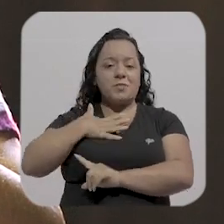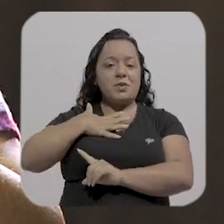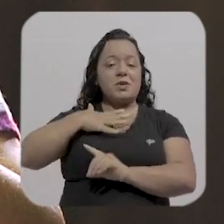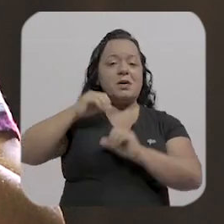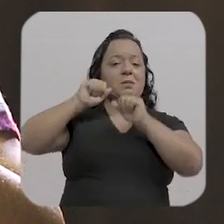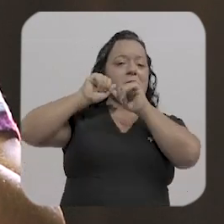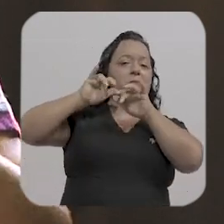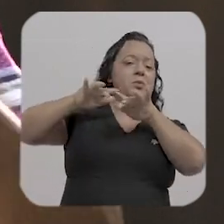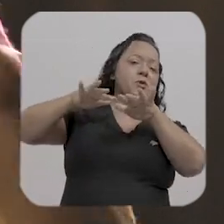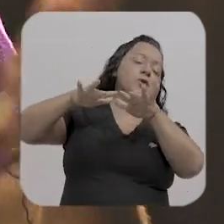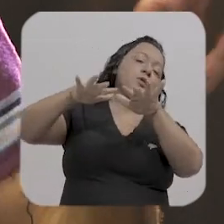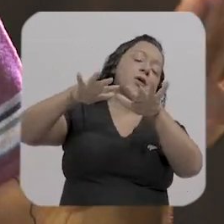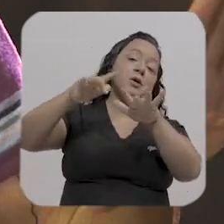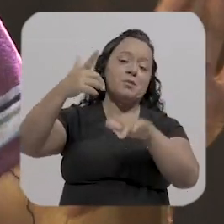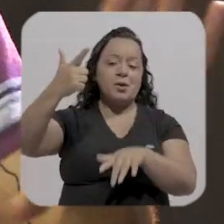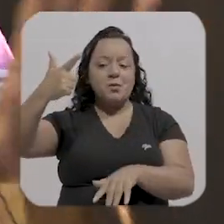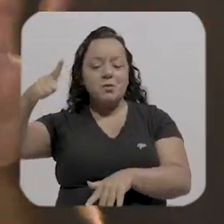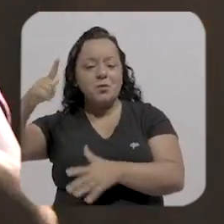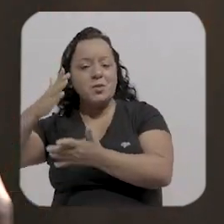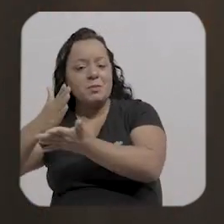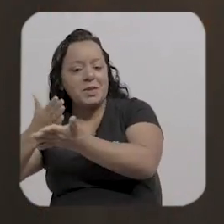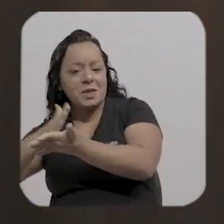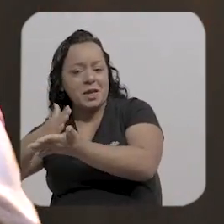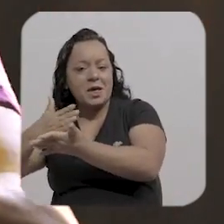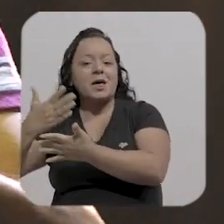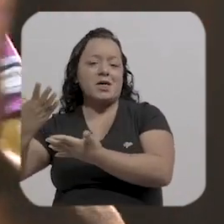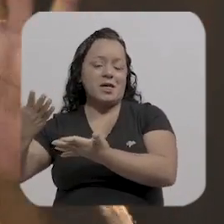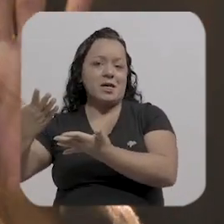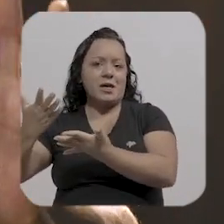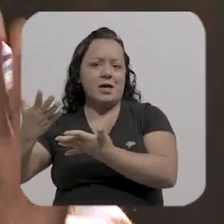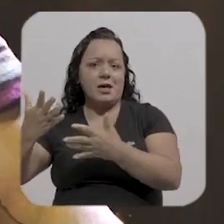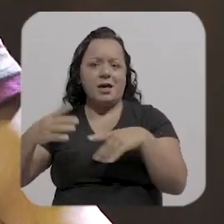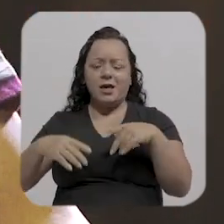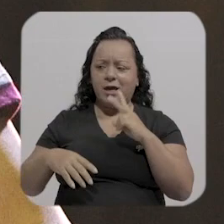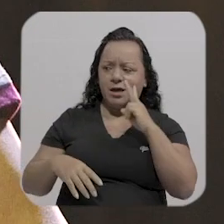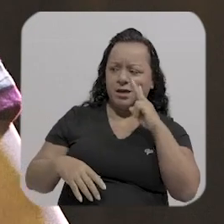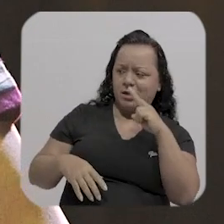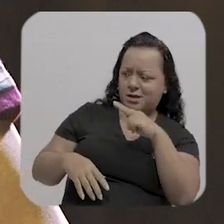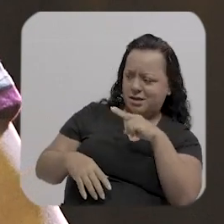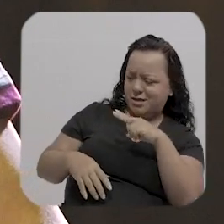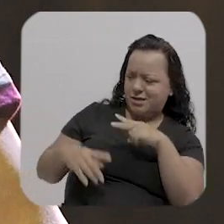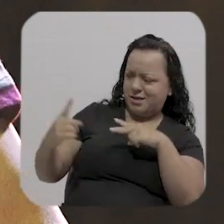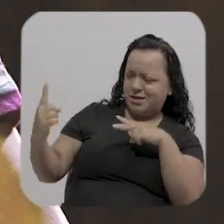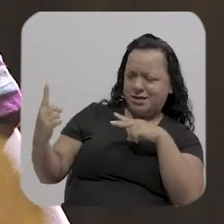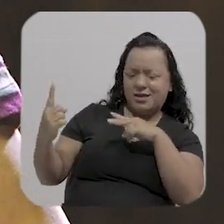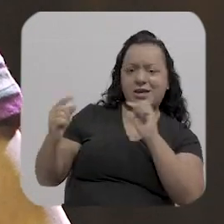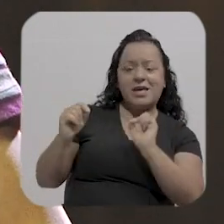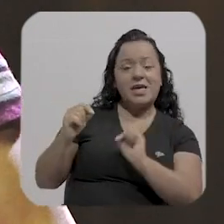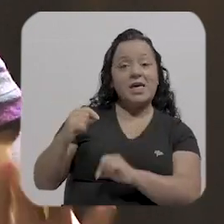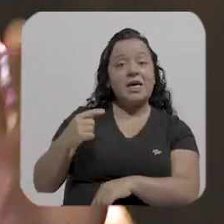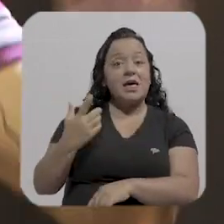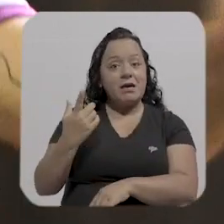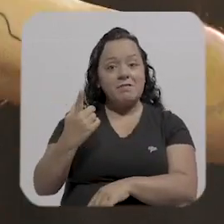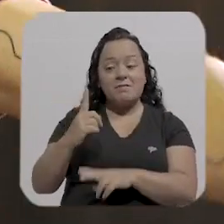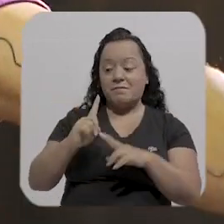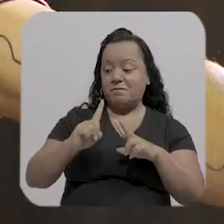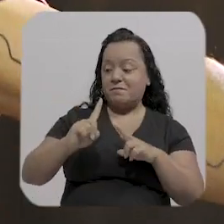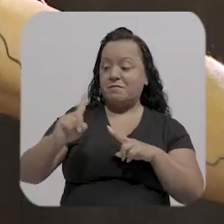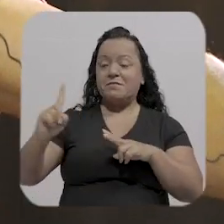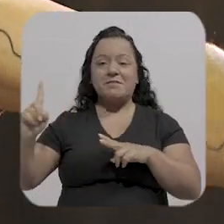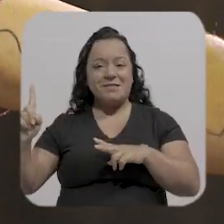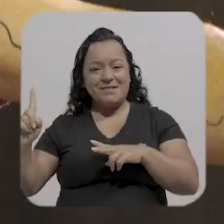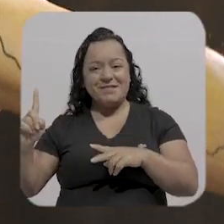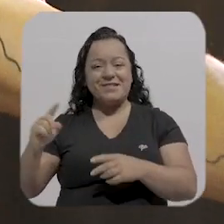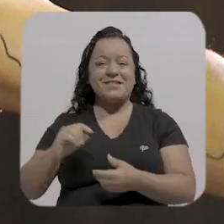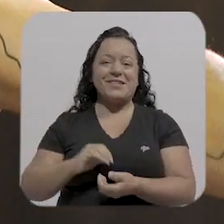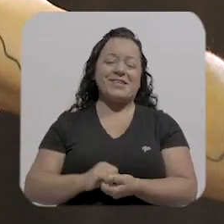aí falou nessa hora tu já sai de cena aí aí ele falou tu vai fazer